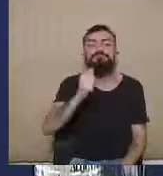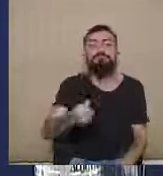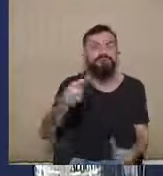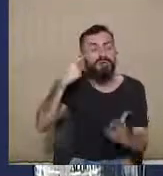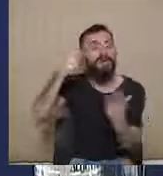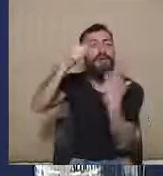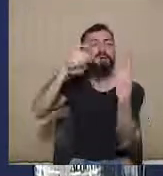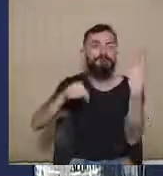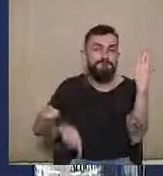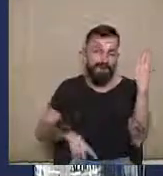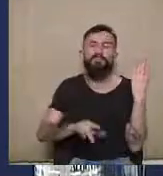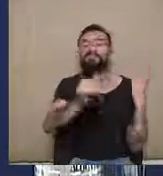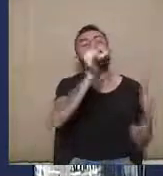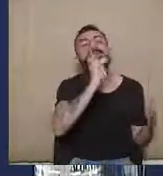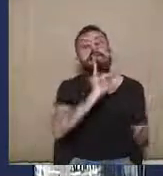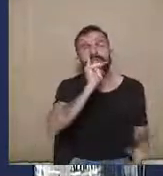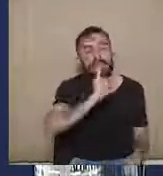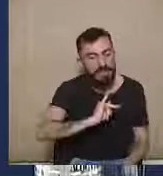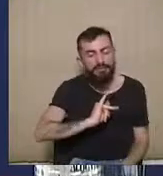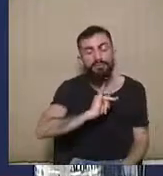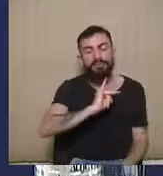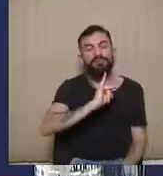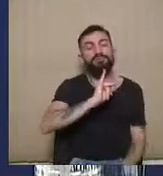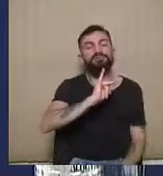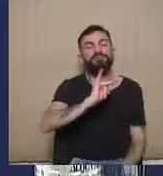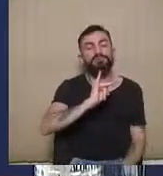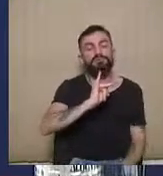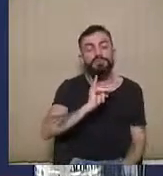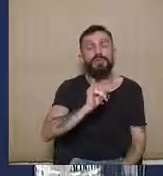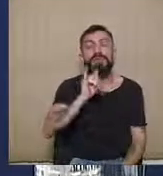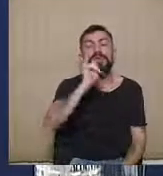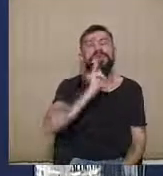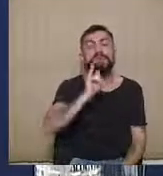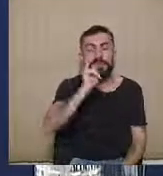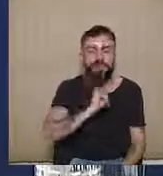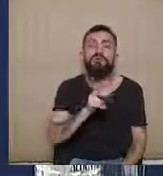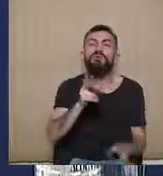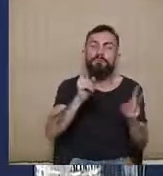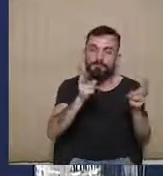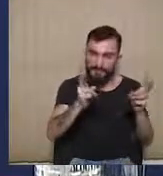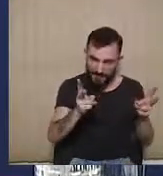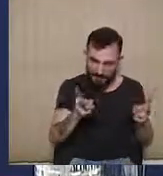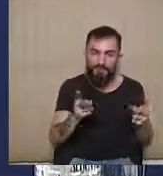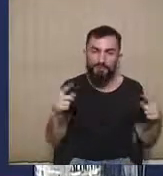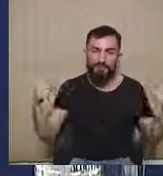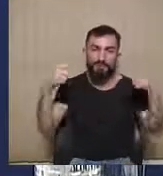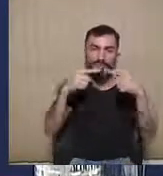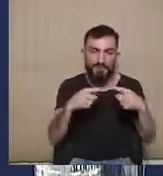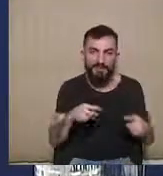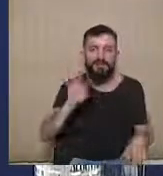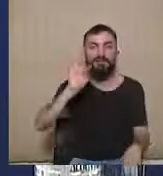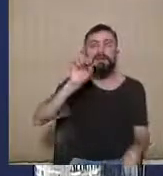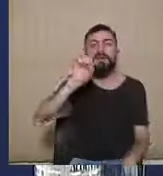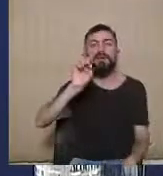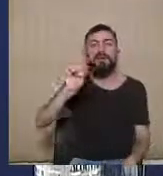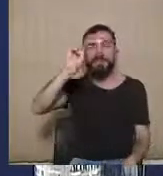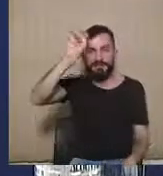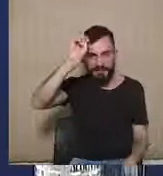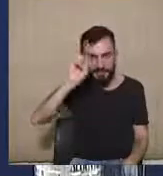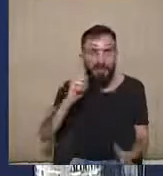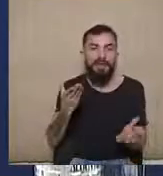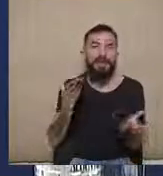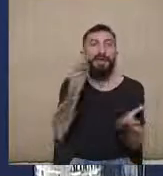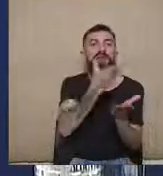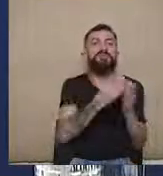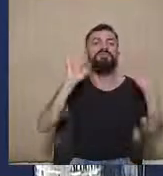Um exemplo, apenas aqui, para a gente falar de um acordo que contempla esse ponto de vista, o acordo do TSE, no Recurso